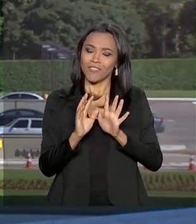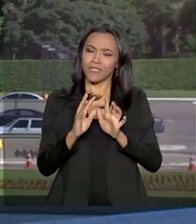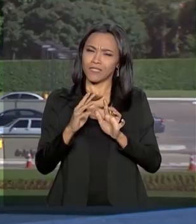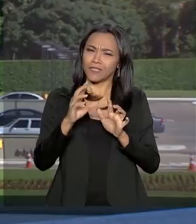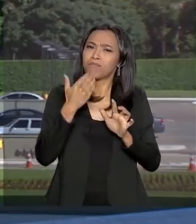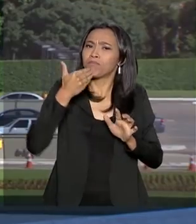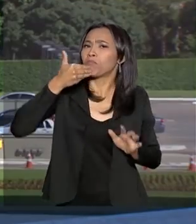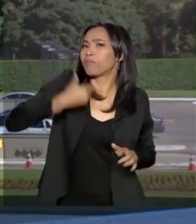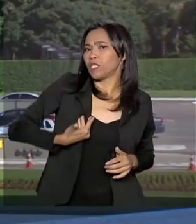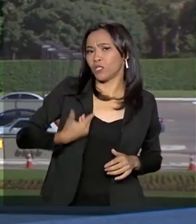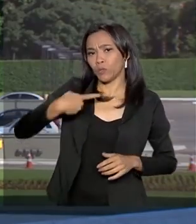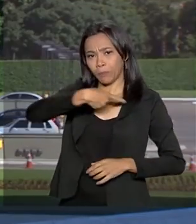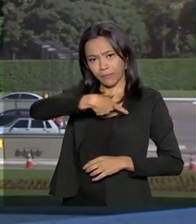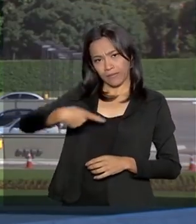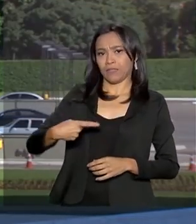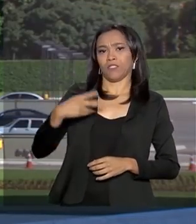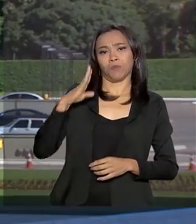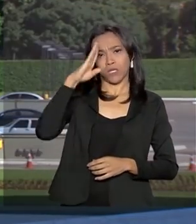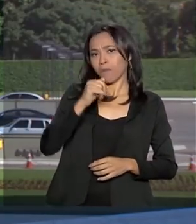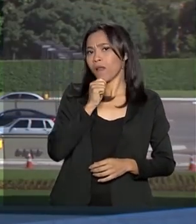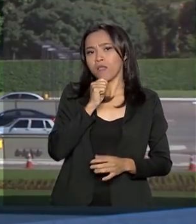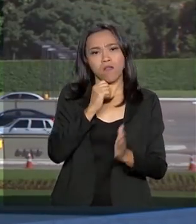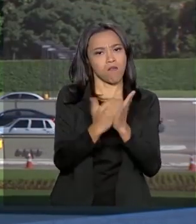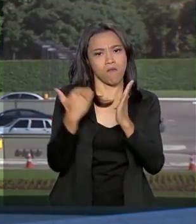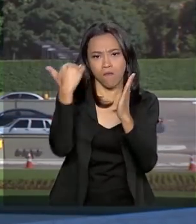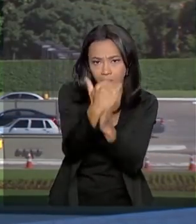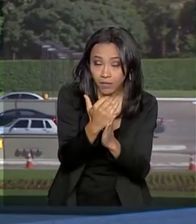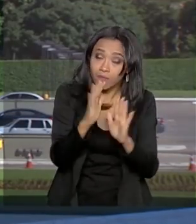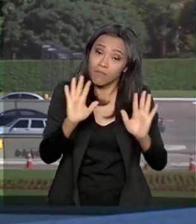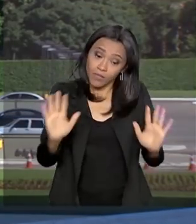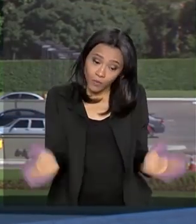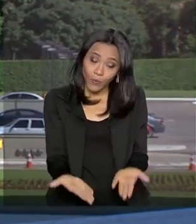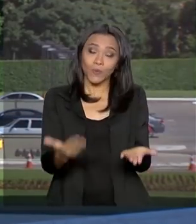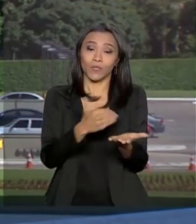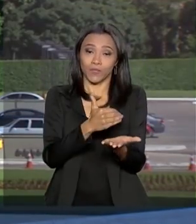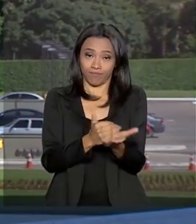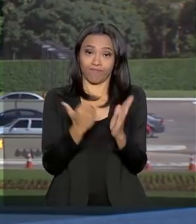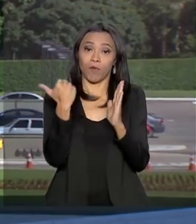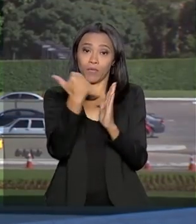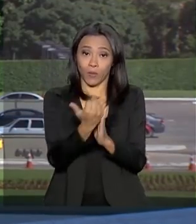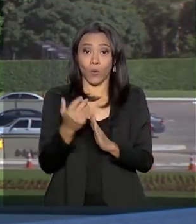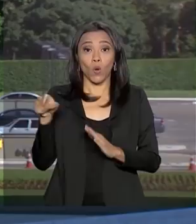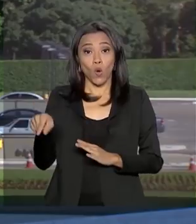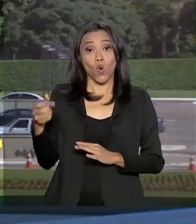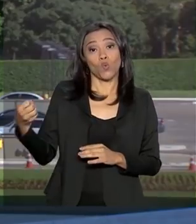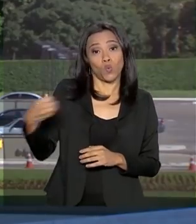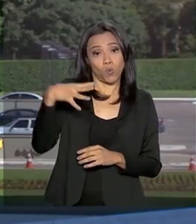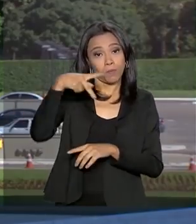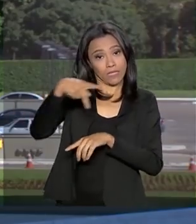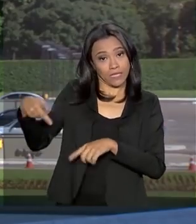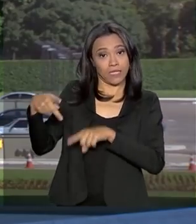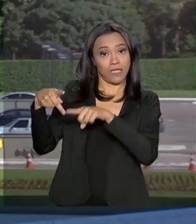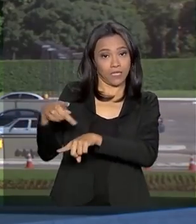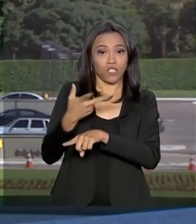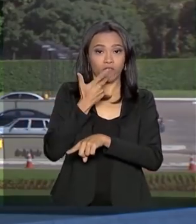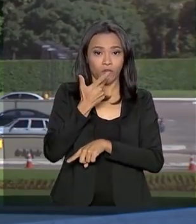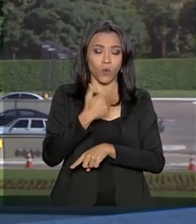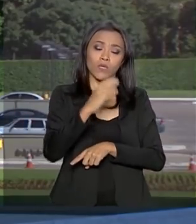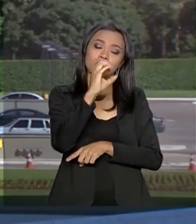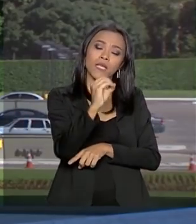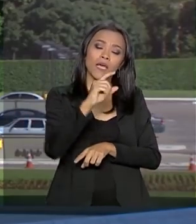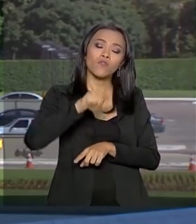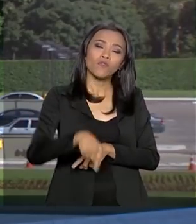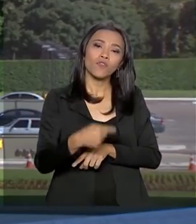de um pedido do presidente Jair Bolsonaro. O novo preço, segundo o presidente da estatal, Roberto Castelo Branco, ficou 0